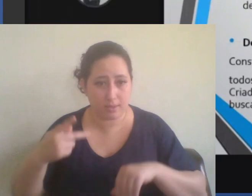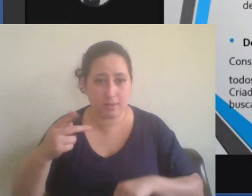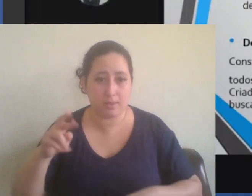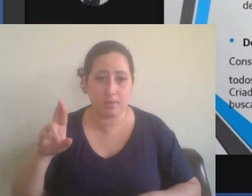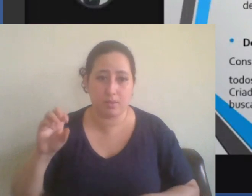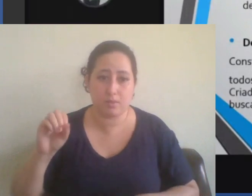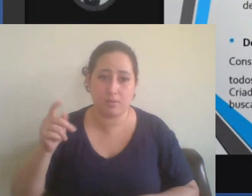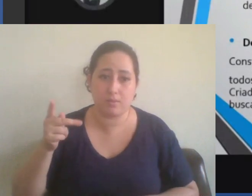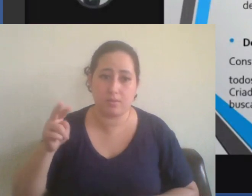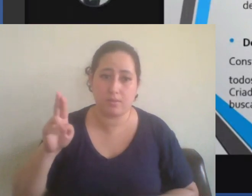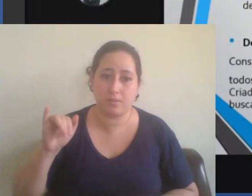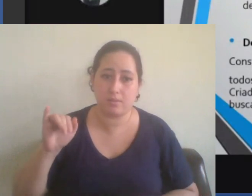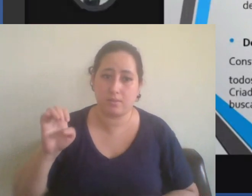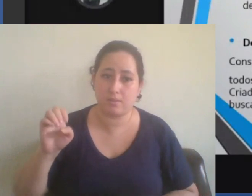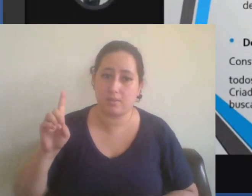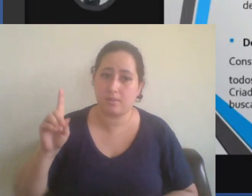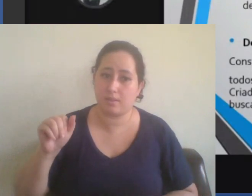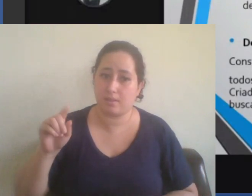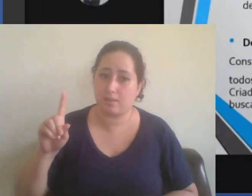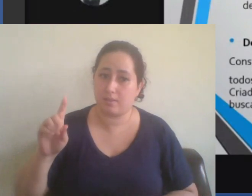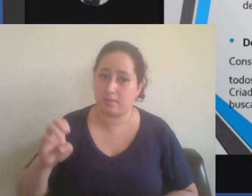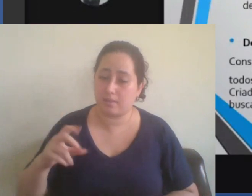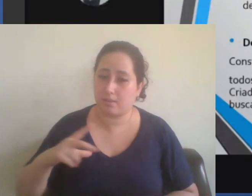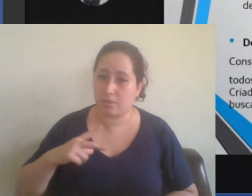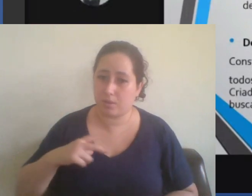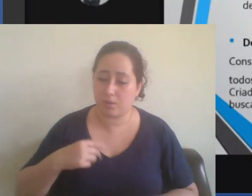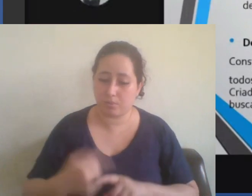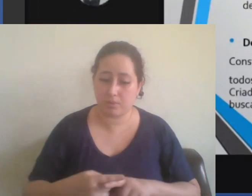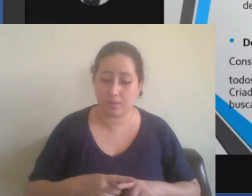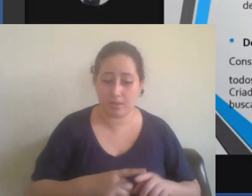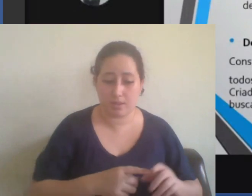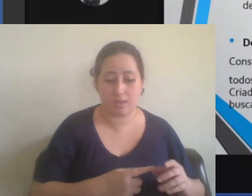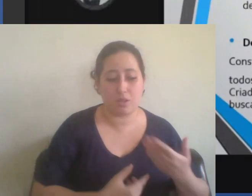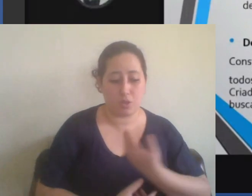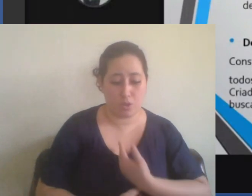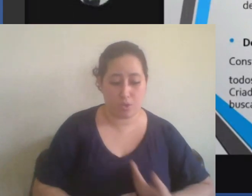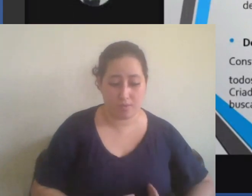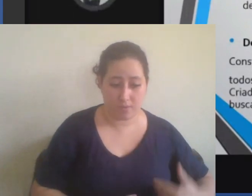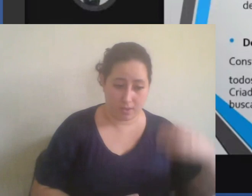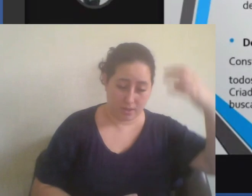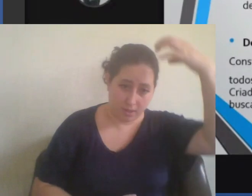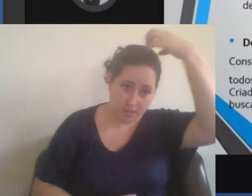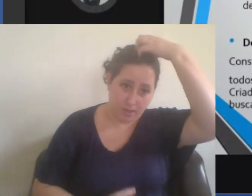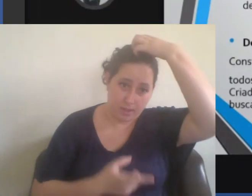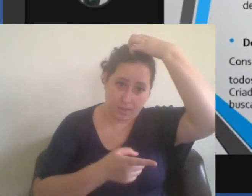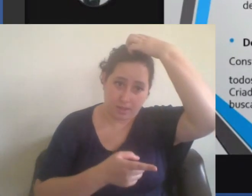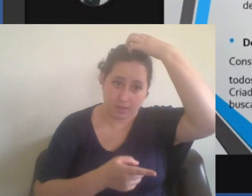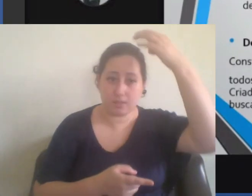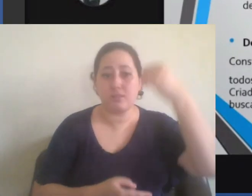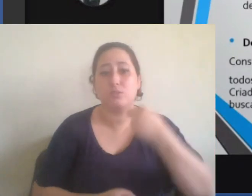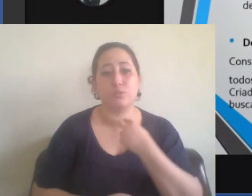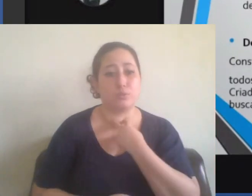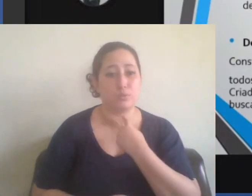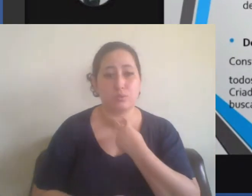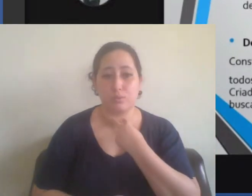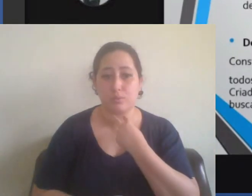qual o Estado ou o rei não pode